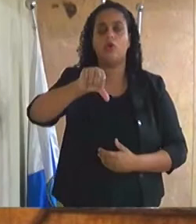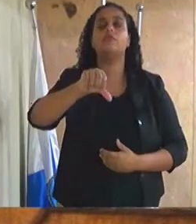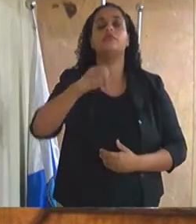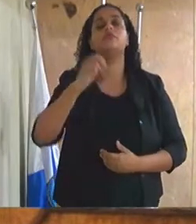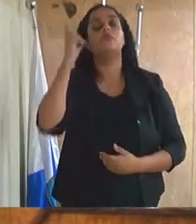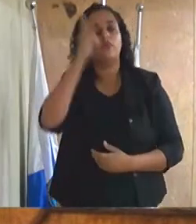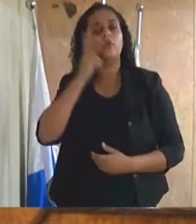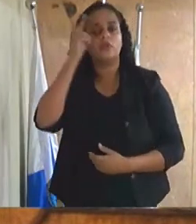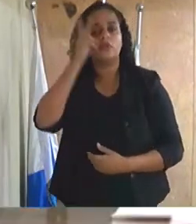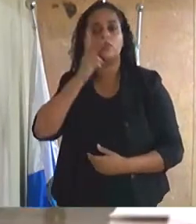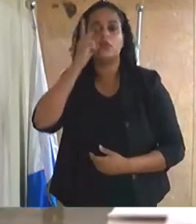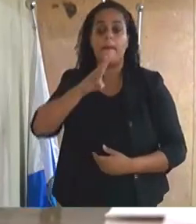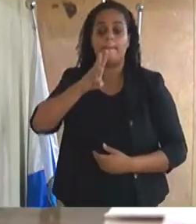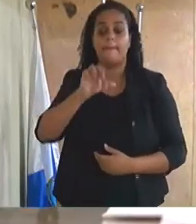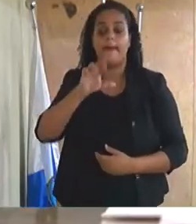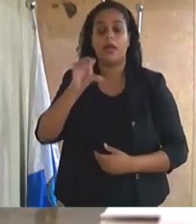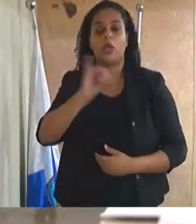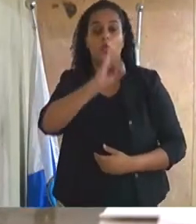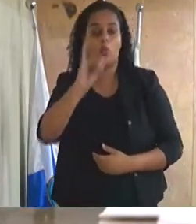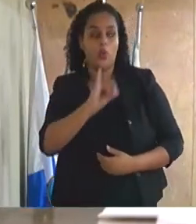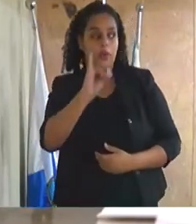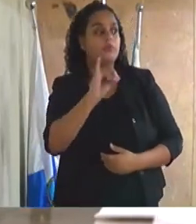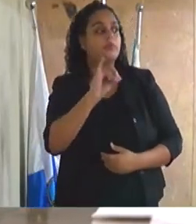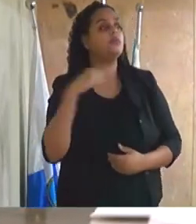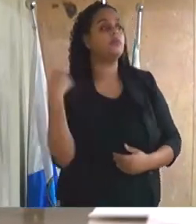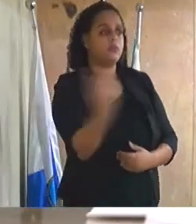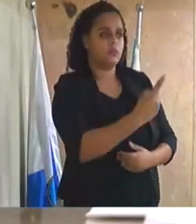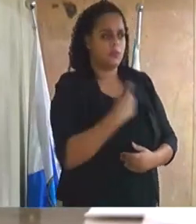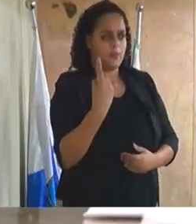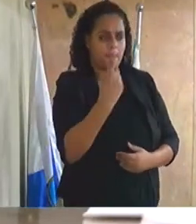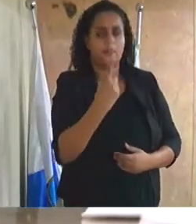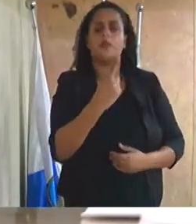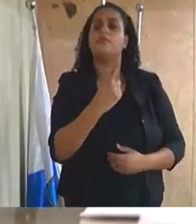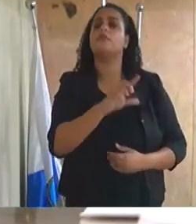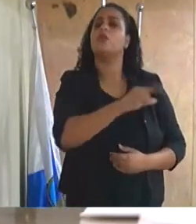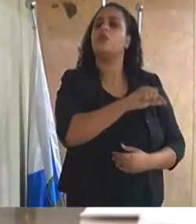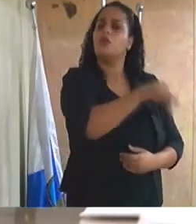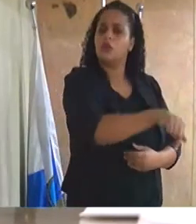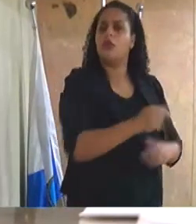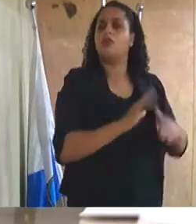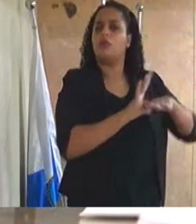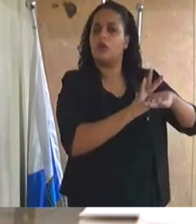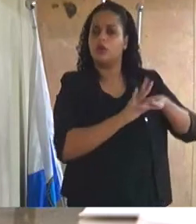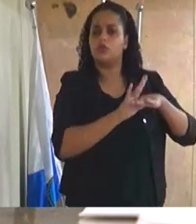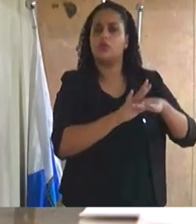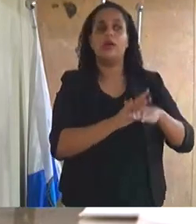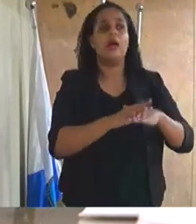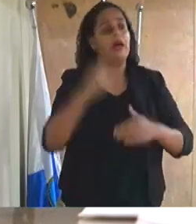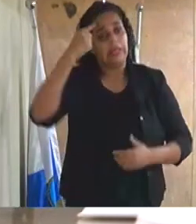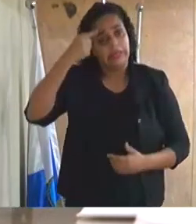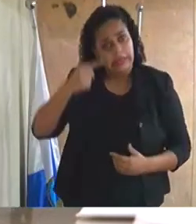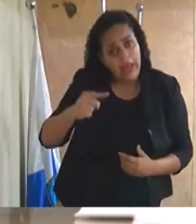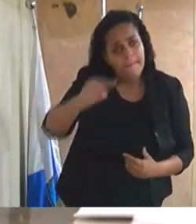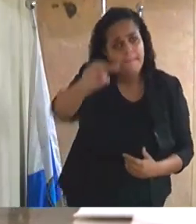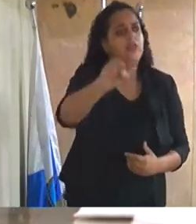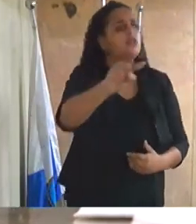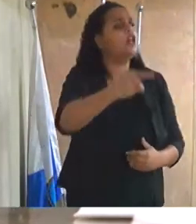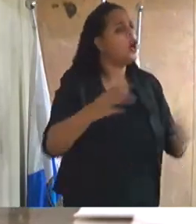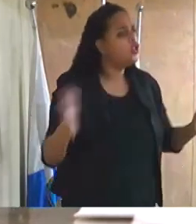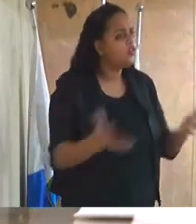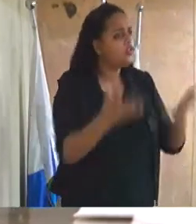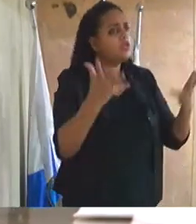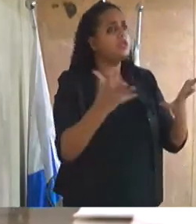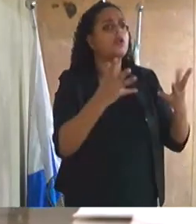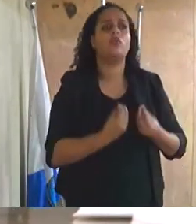excelentíssimo senhor vereador Marquinho Oi instituindo no calendário oficial do município de Duque de Caxias a semana de incentivo a doação de